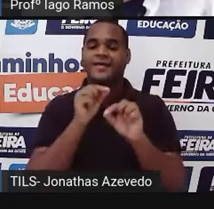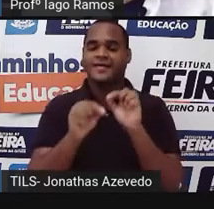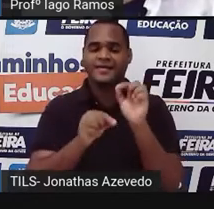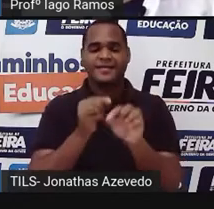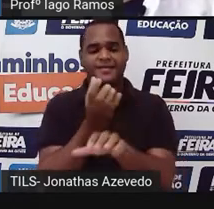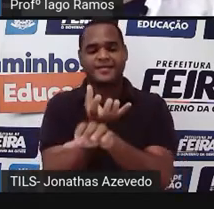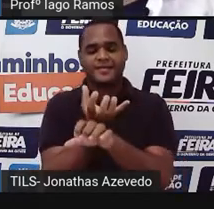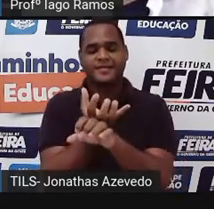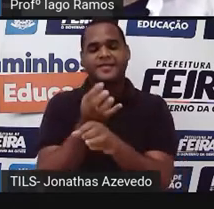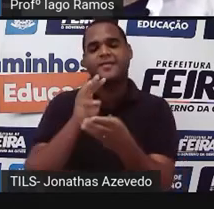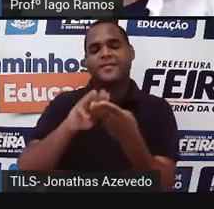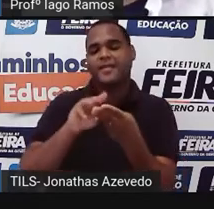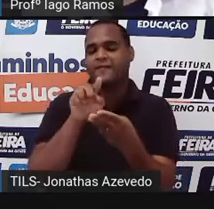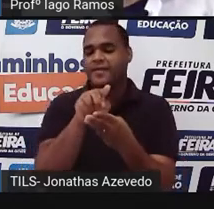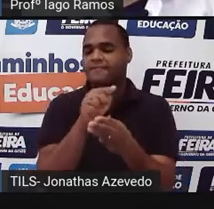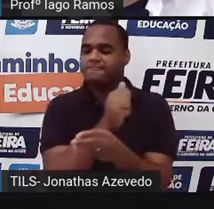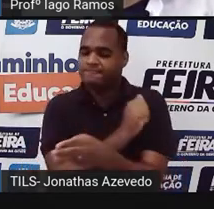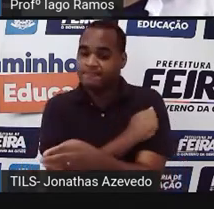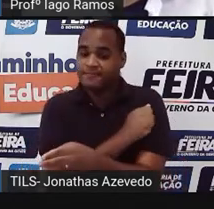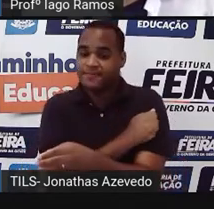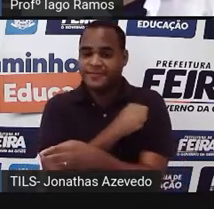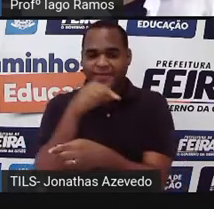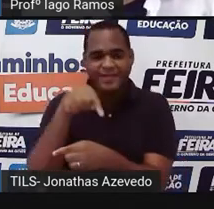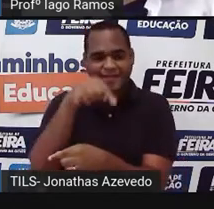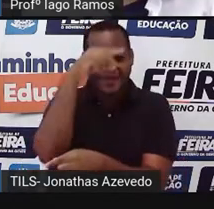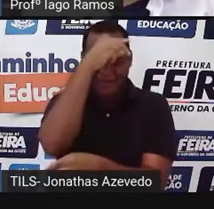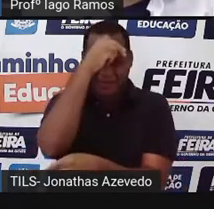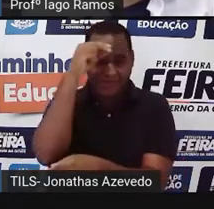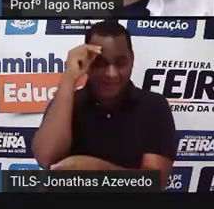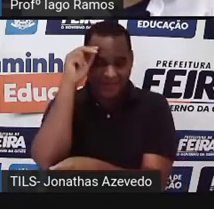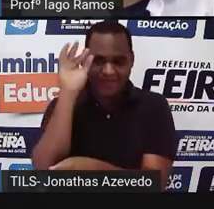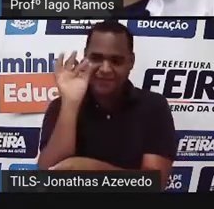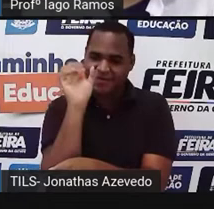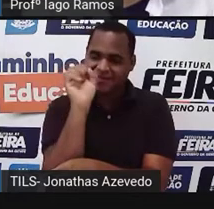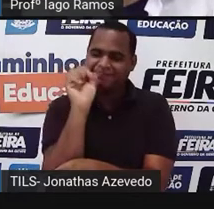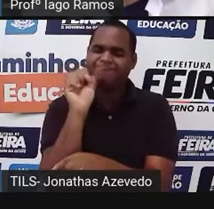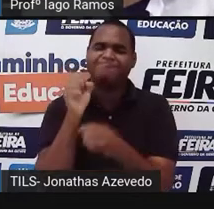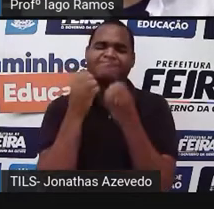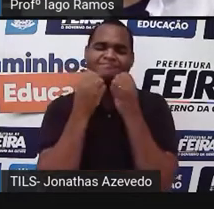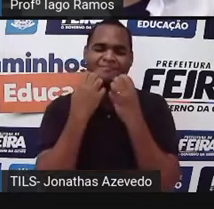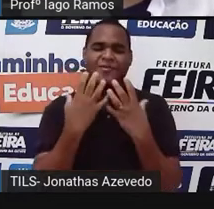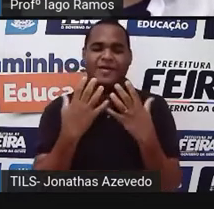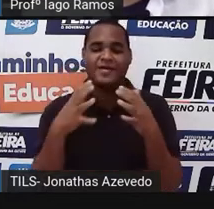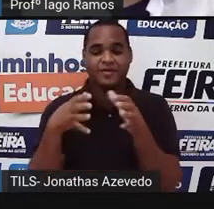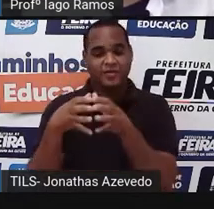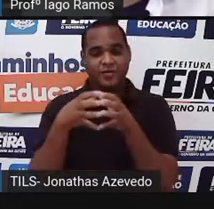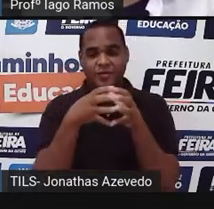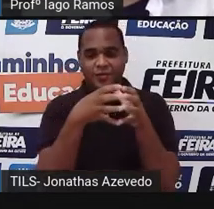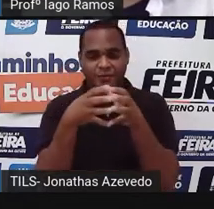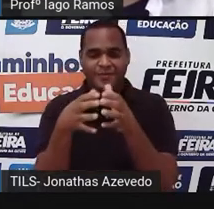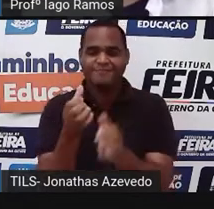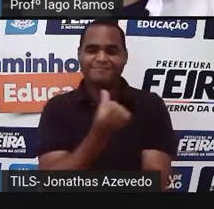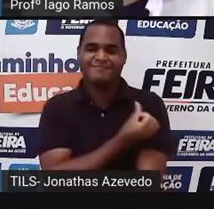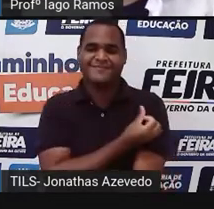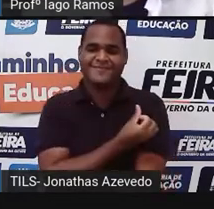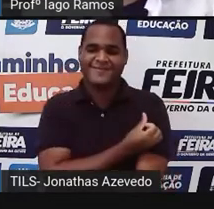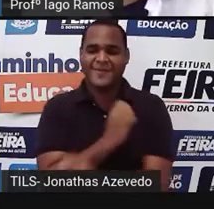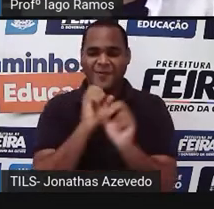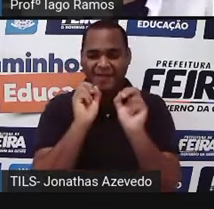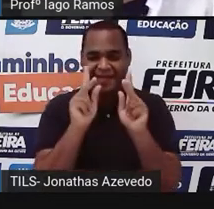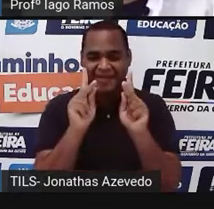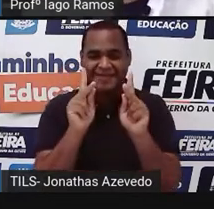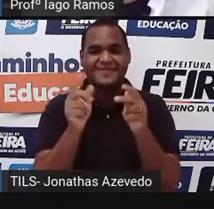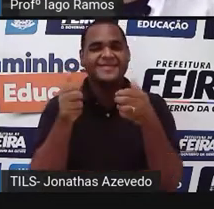você que é estudante da nossa rede municipal de ensino das turminhas do sexto ano, tá bom?